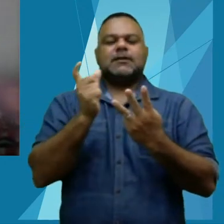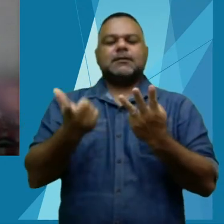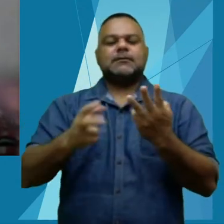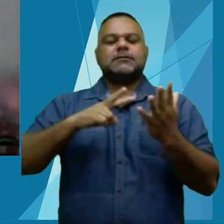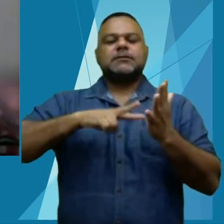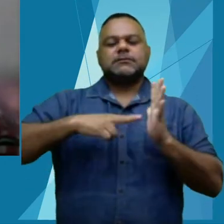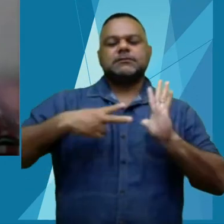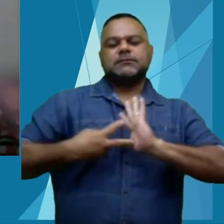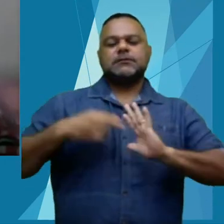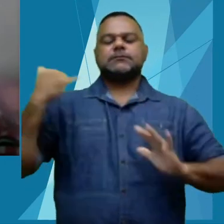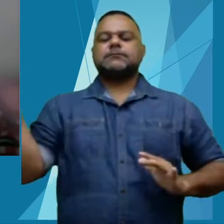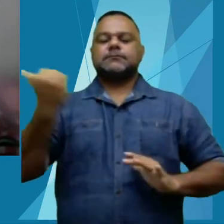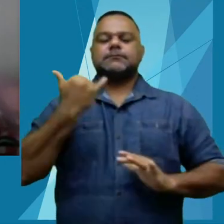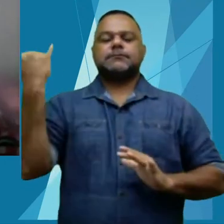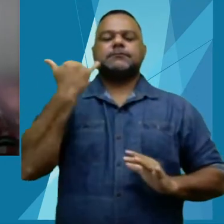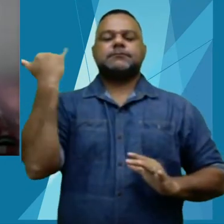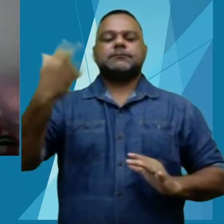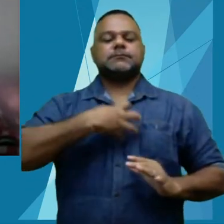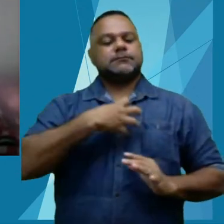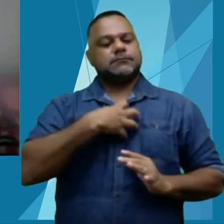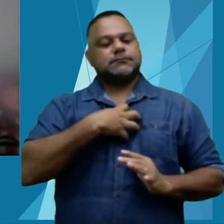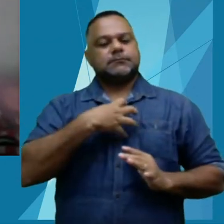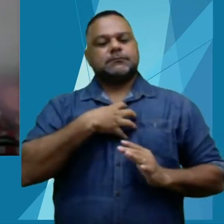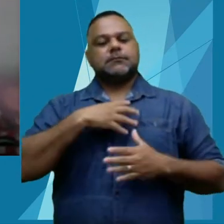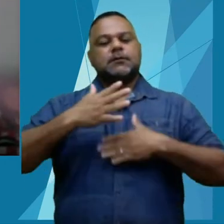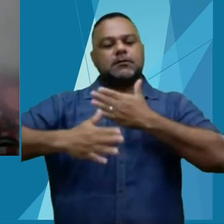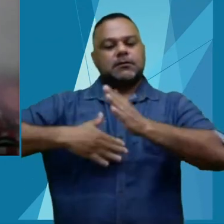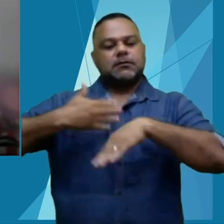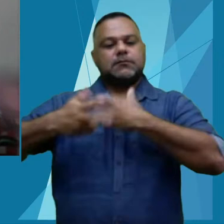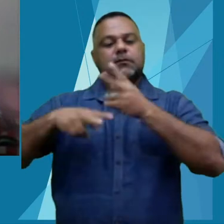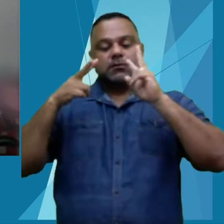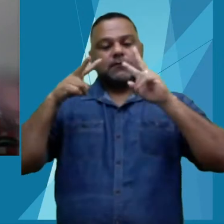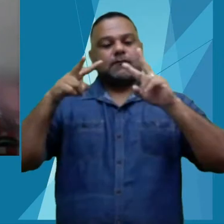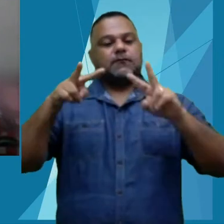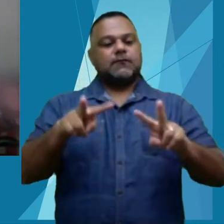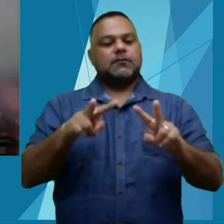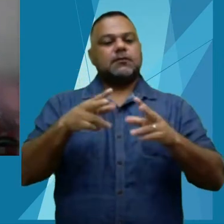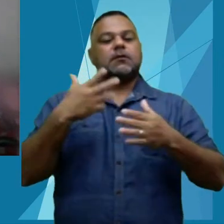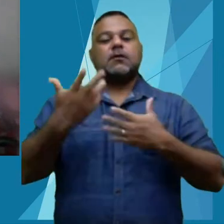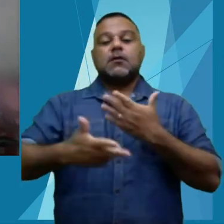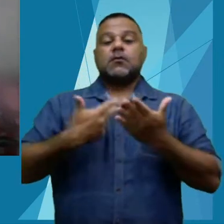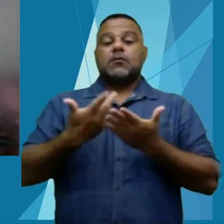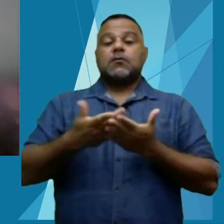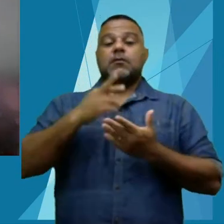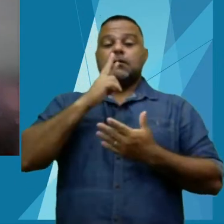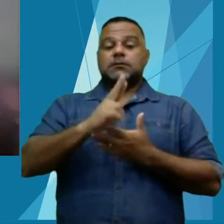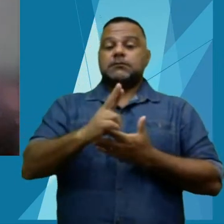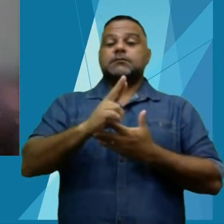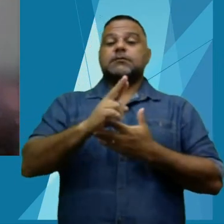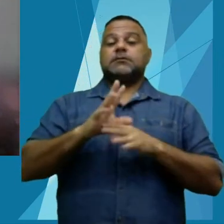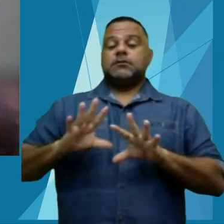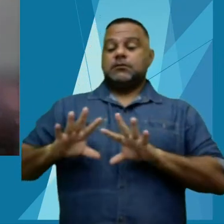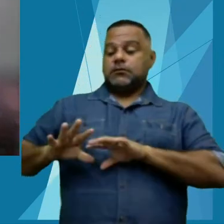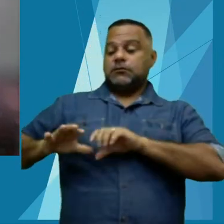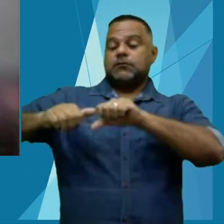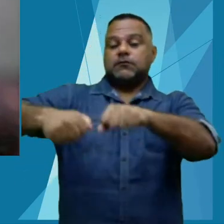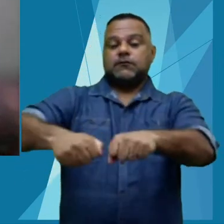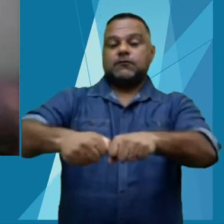fazem muito sentido, desde que olhadas como resultado de um esforço coletivo.